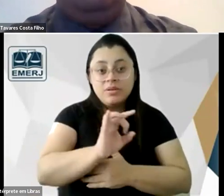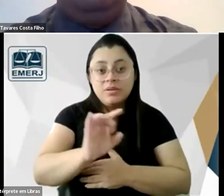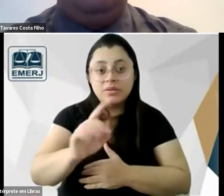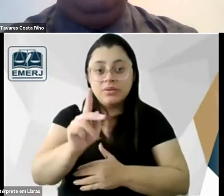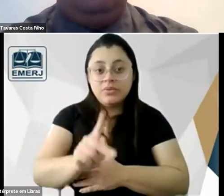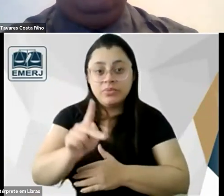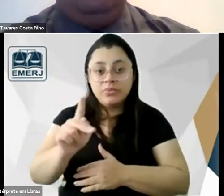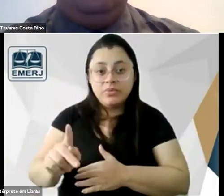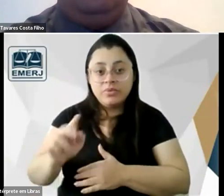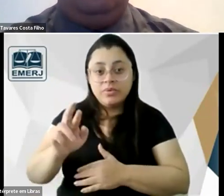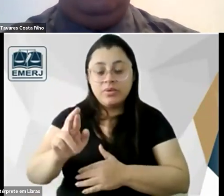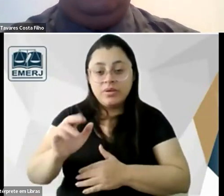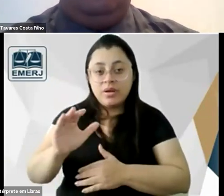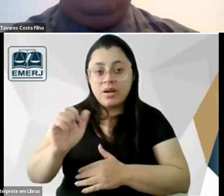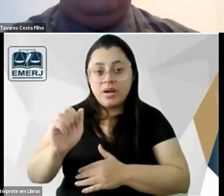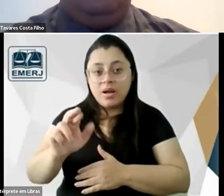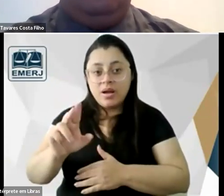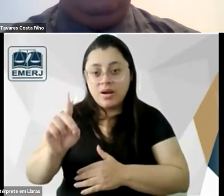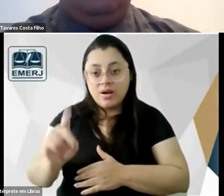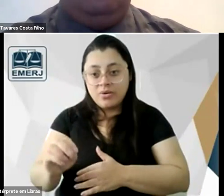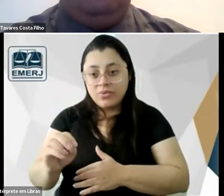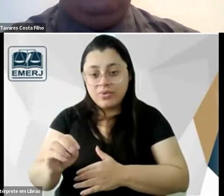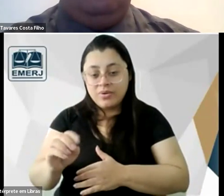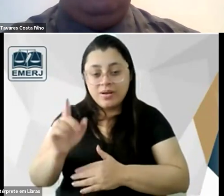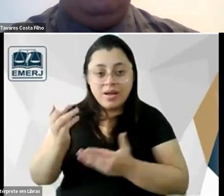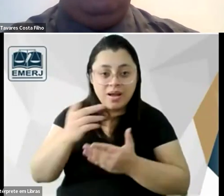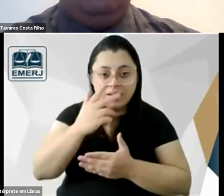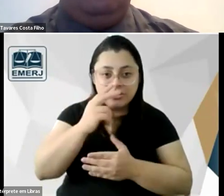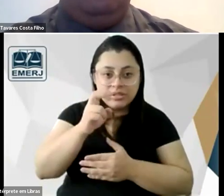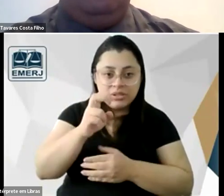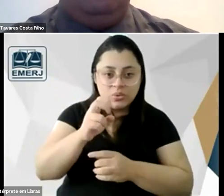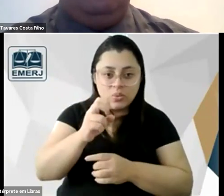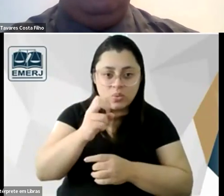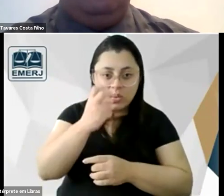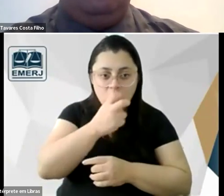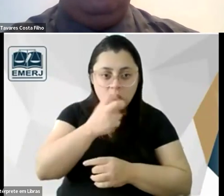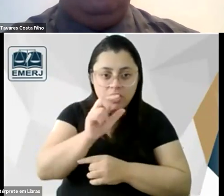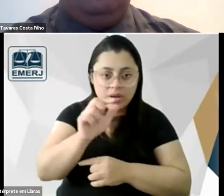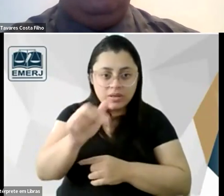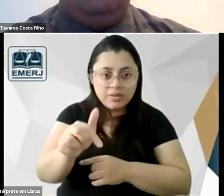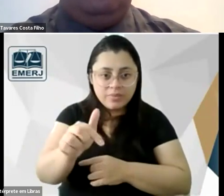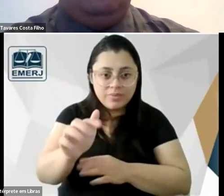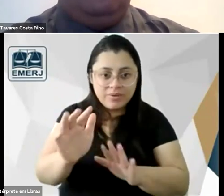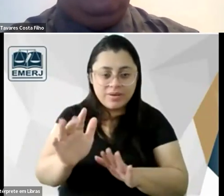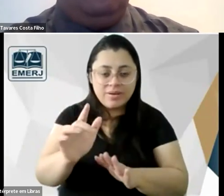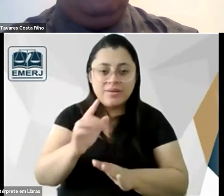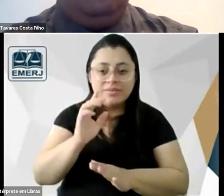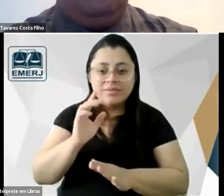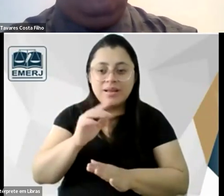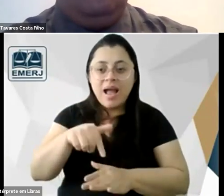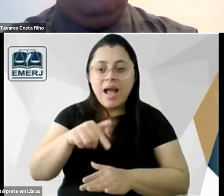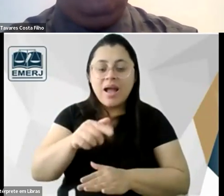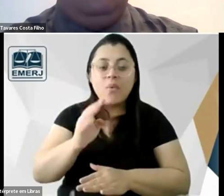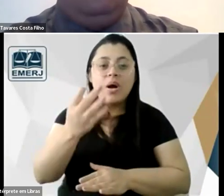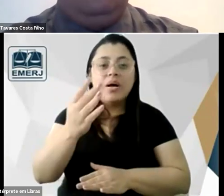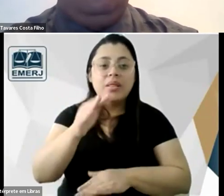Ricardo Bormann agora são 5 horas a mais na Suíça são 5 horas sim são quase 4